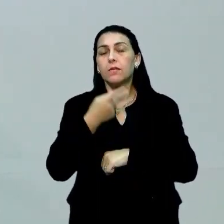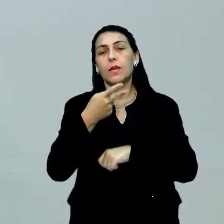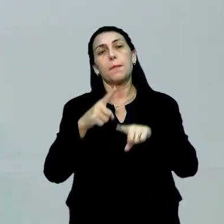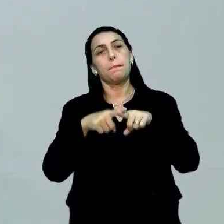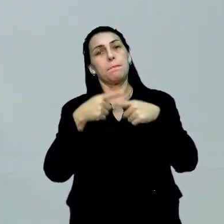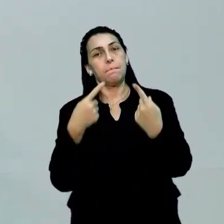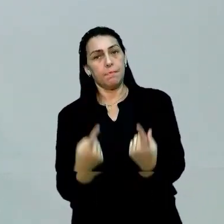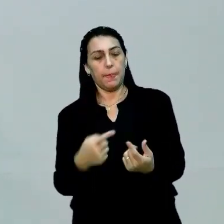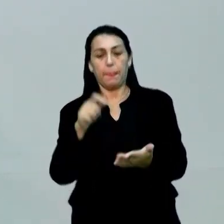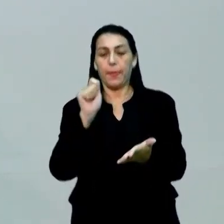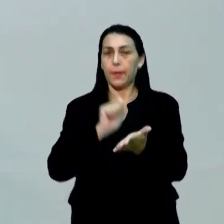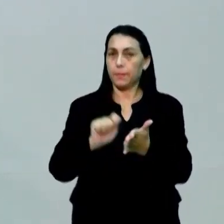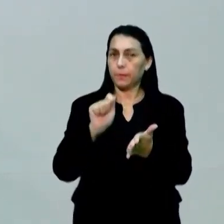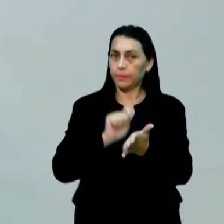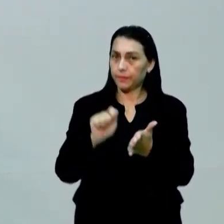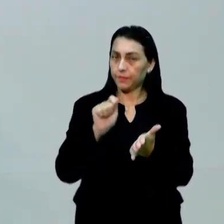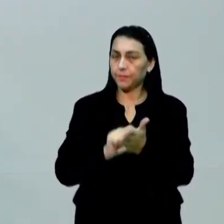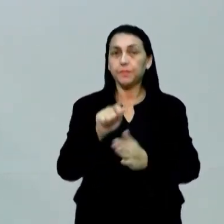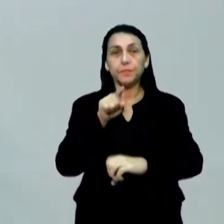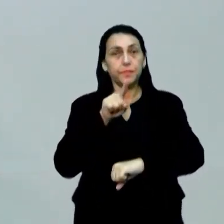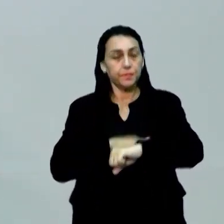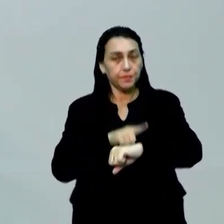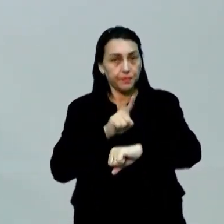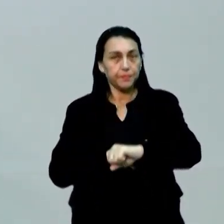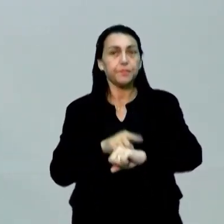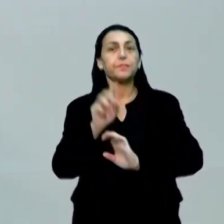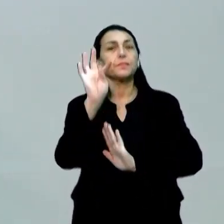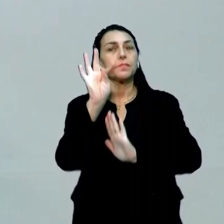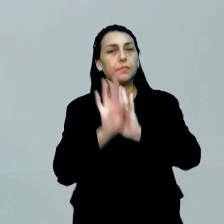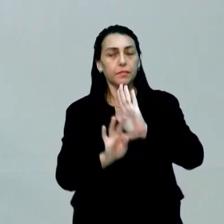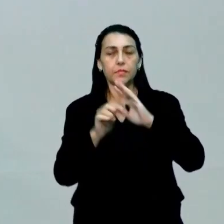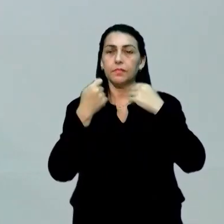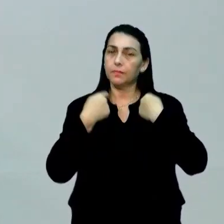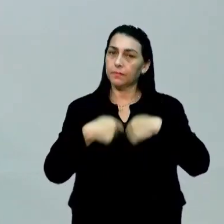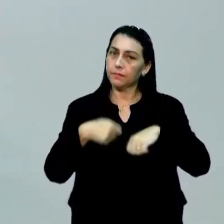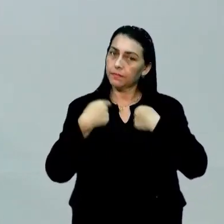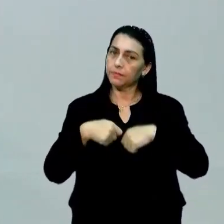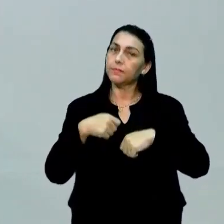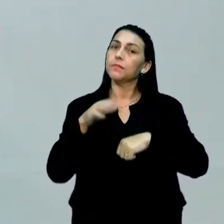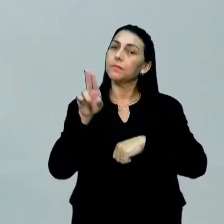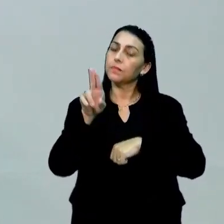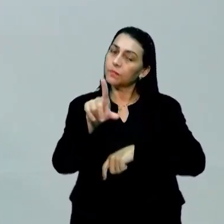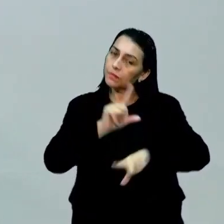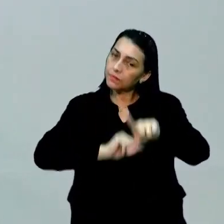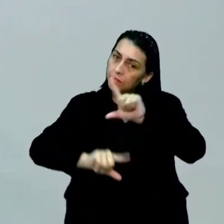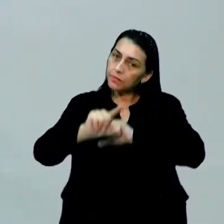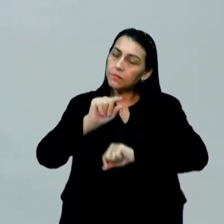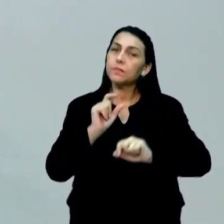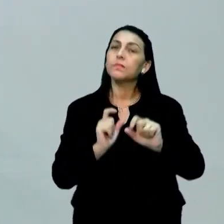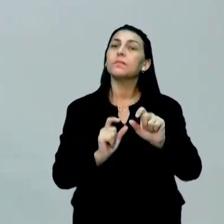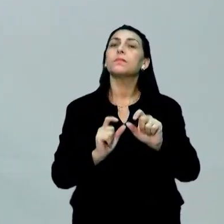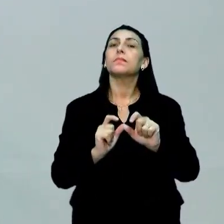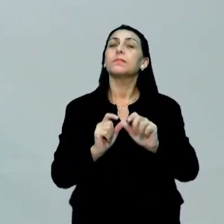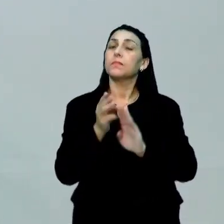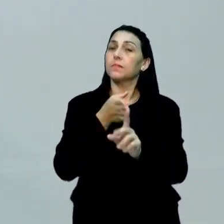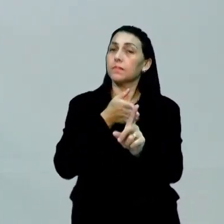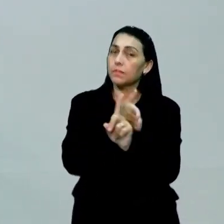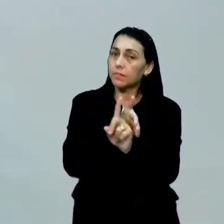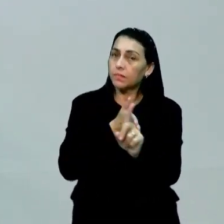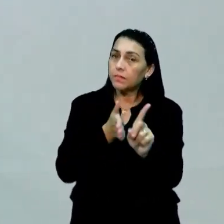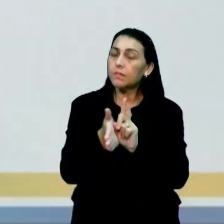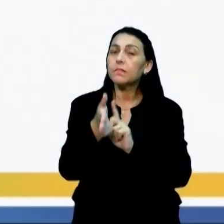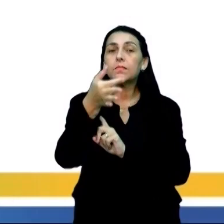Mas nessa situação, agora, na hora da escrita do texto, é necessário que você selecione essa modalidade.